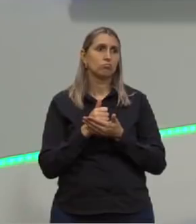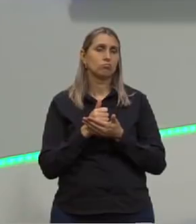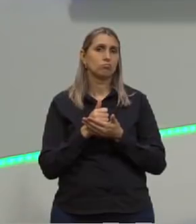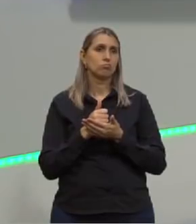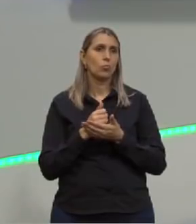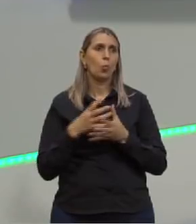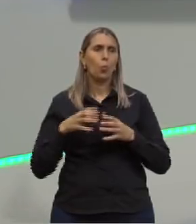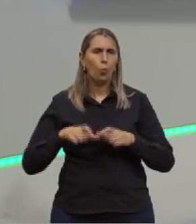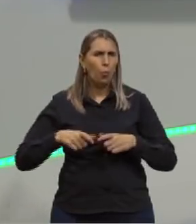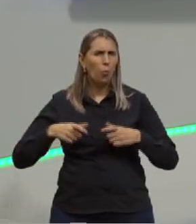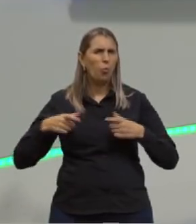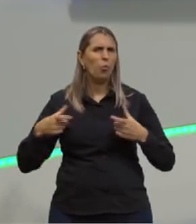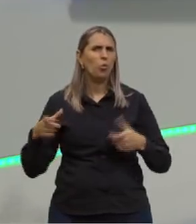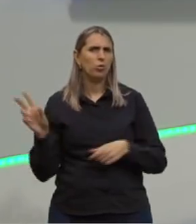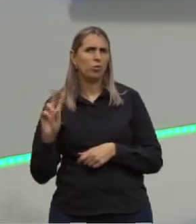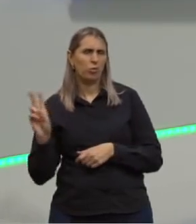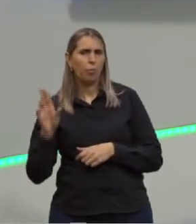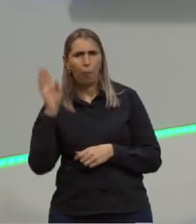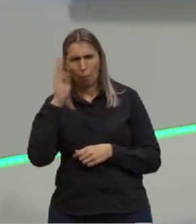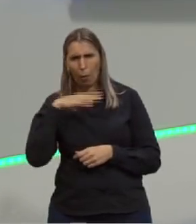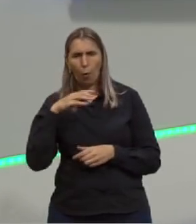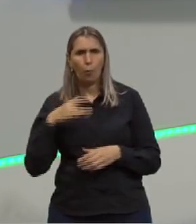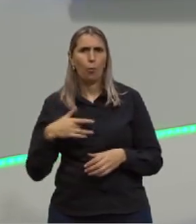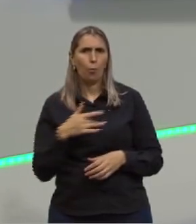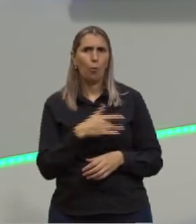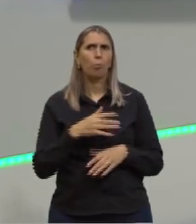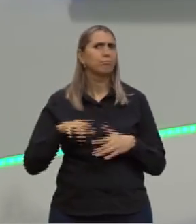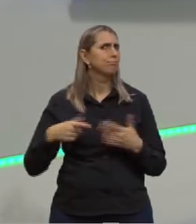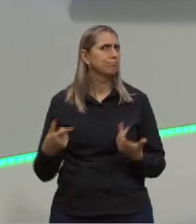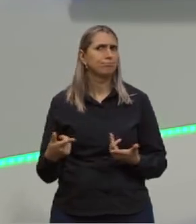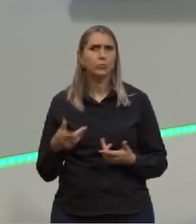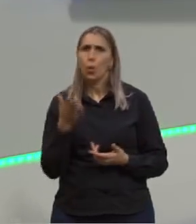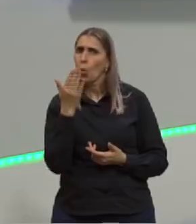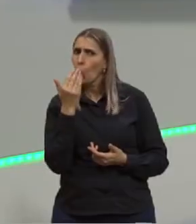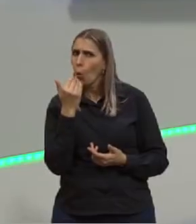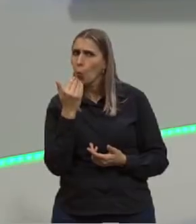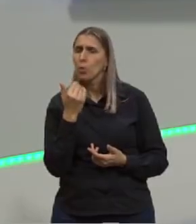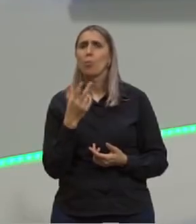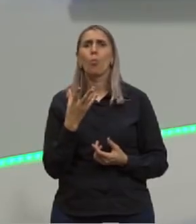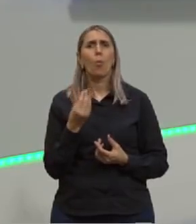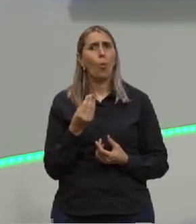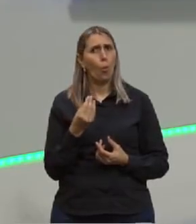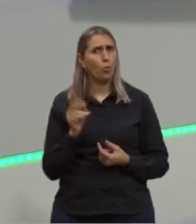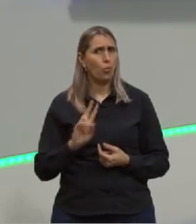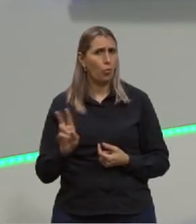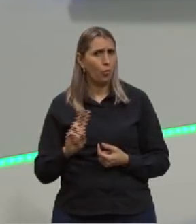excesso de vitaminas faz muito mal. Então, não consuma, não tome